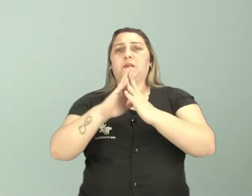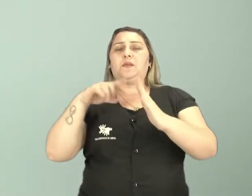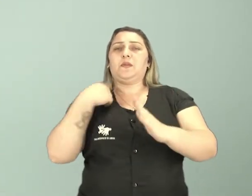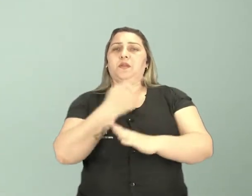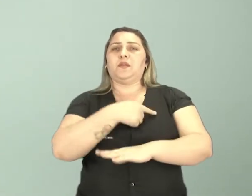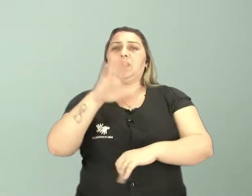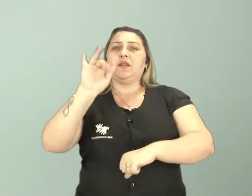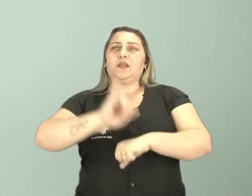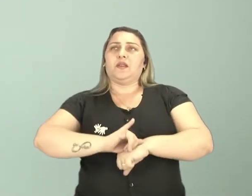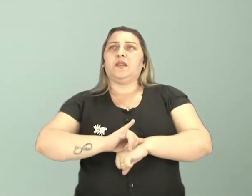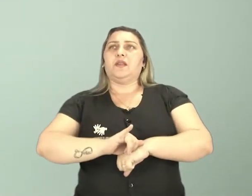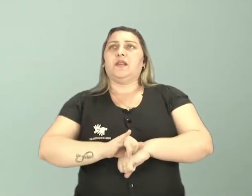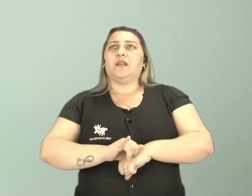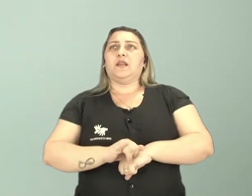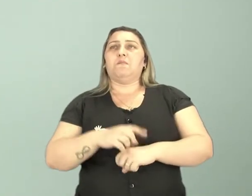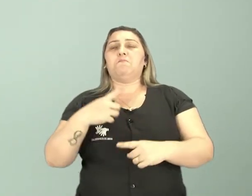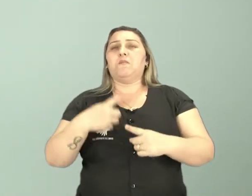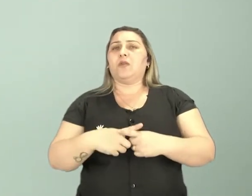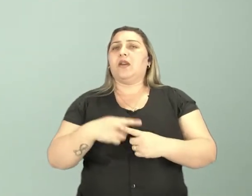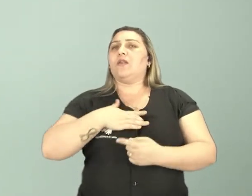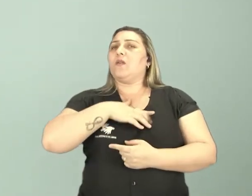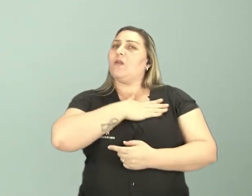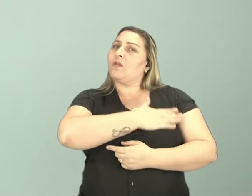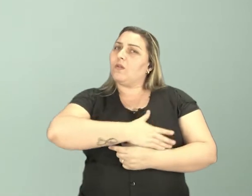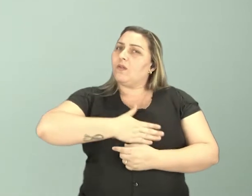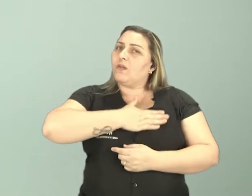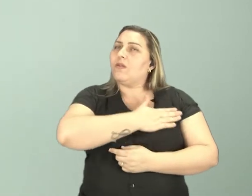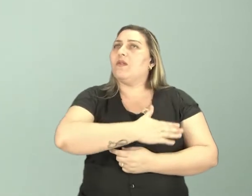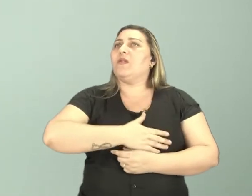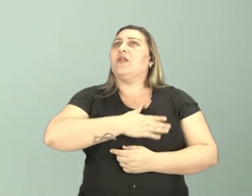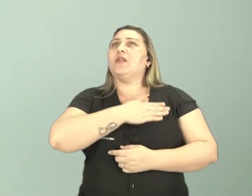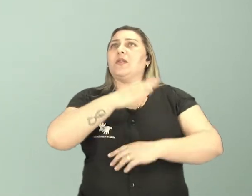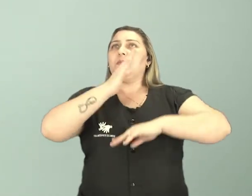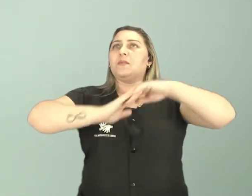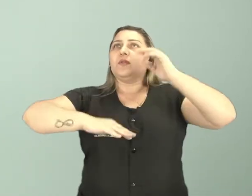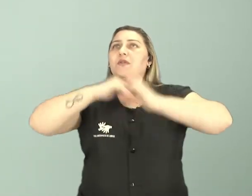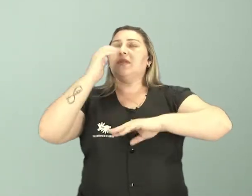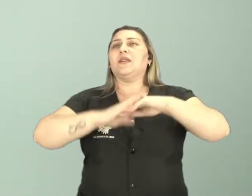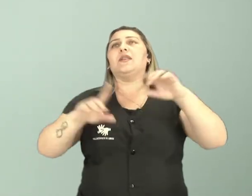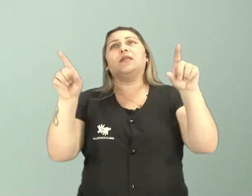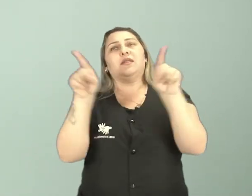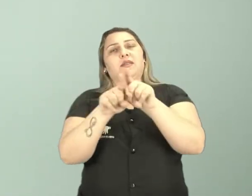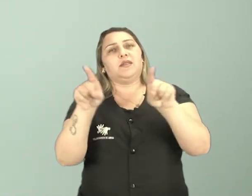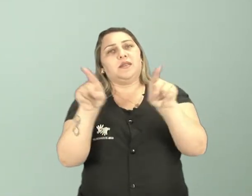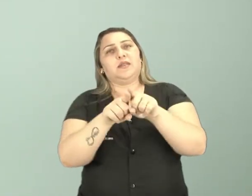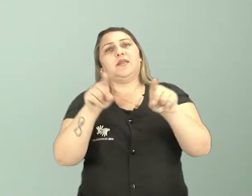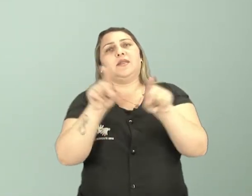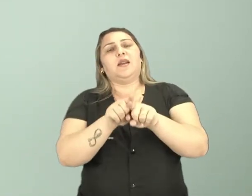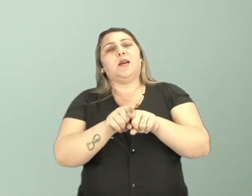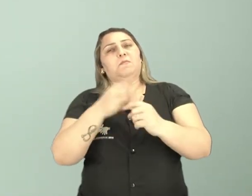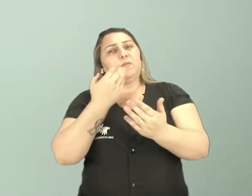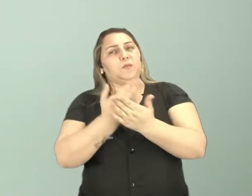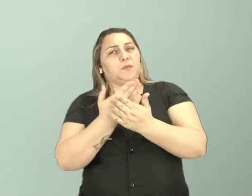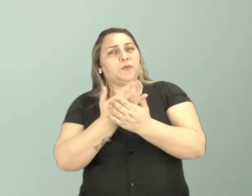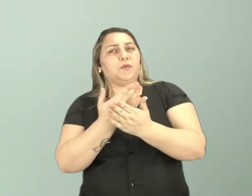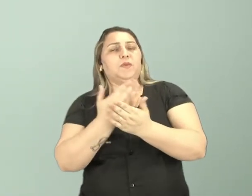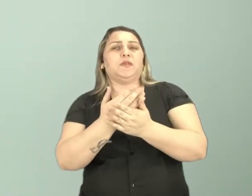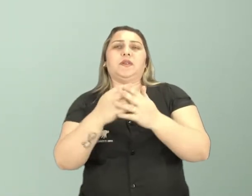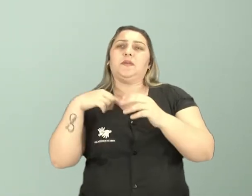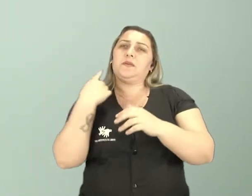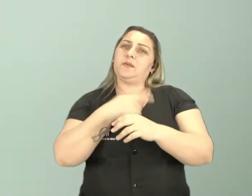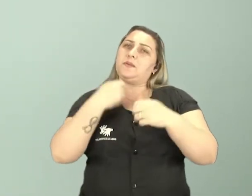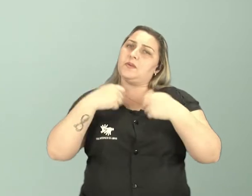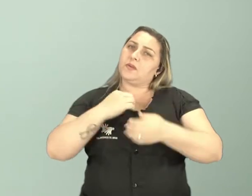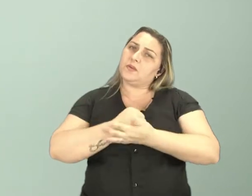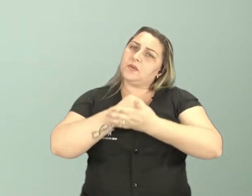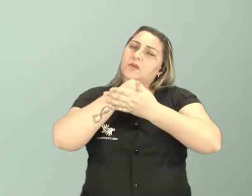eles são músicos por paixão, eles são músicos profissionais, eles também se dedicam, e eles precisam do nosso apoio,